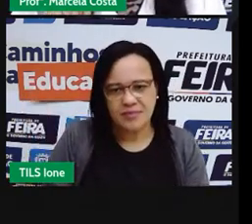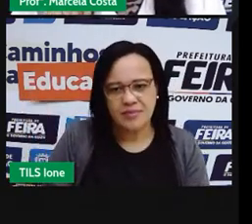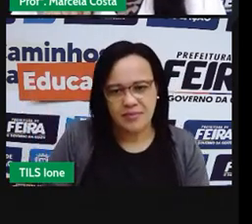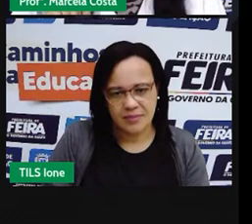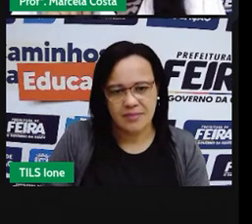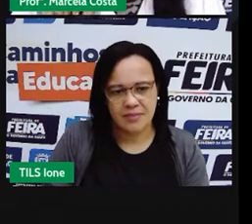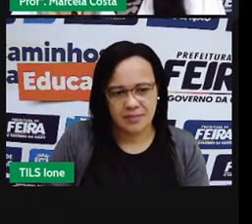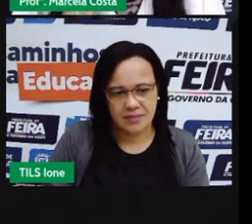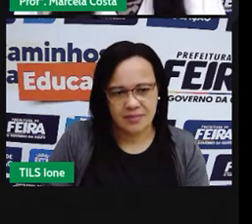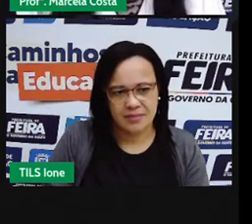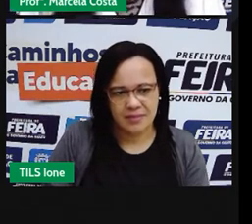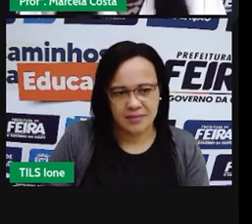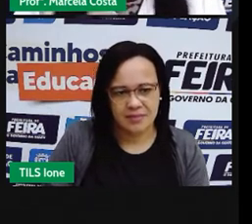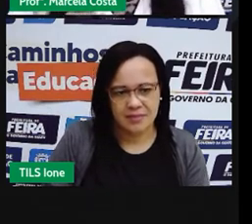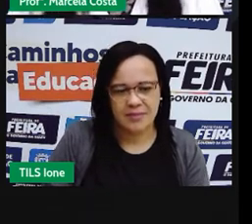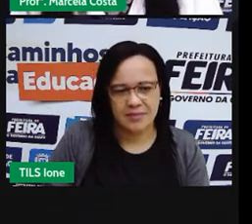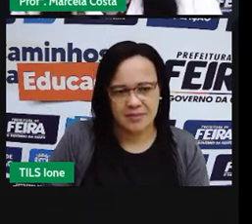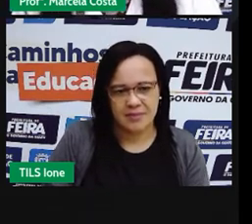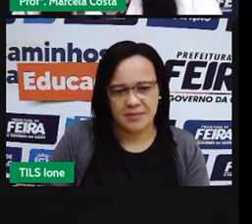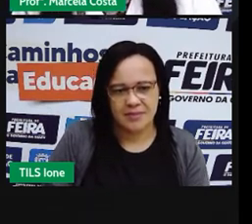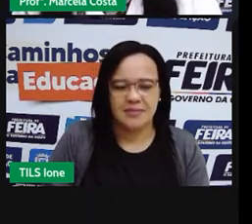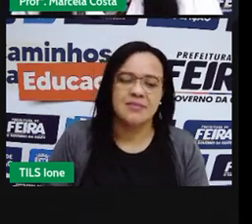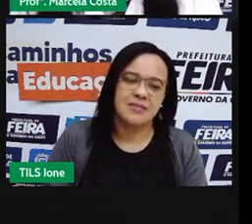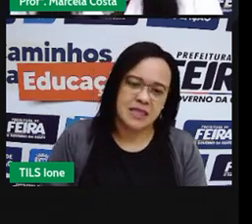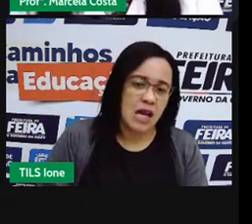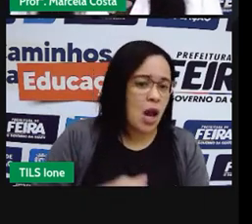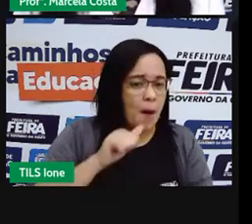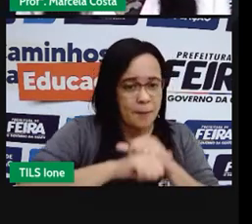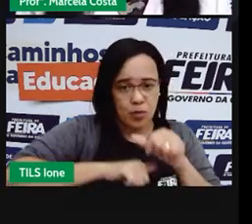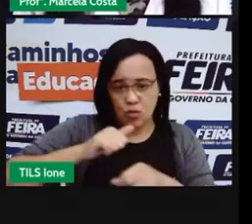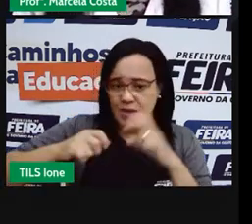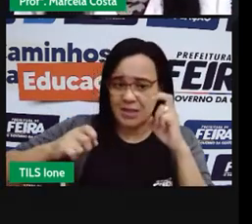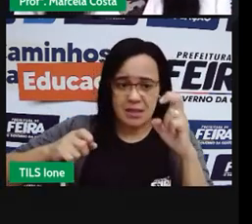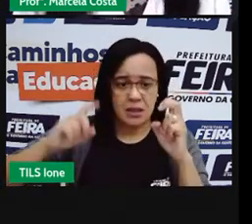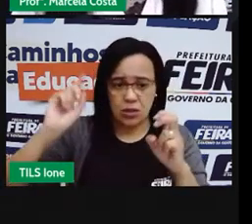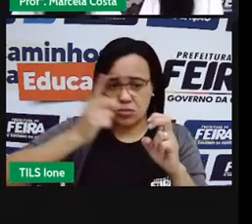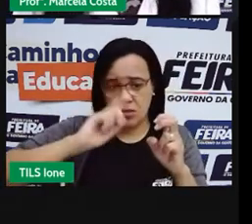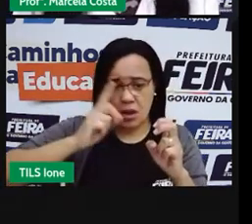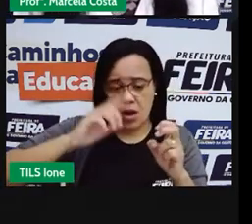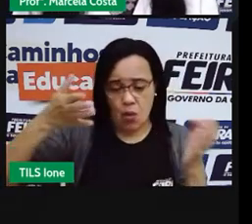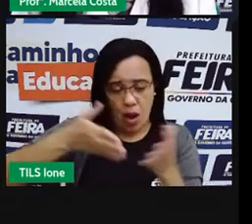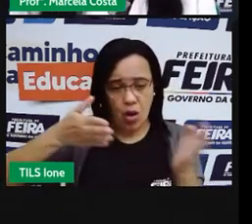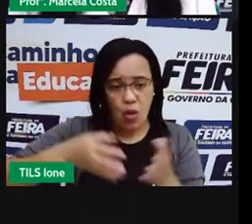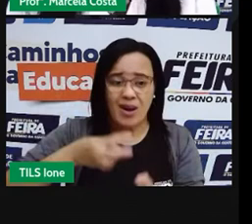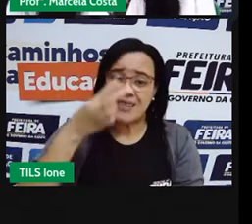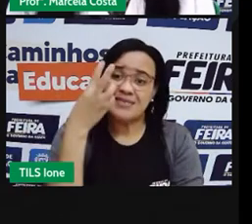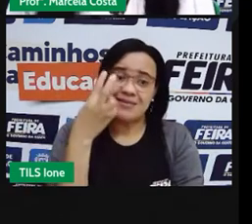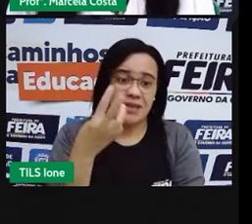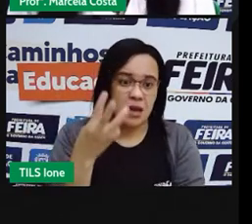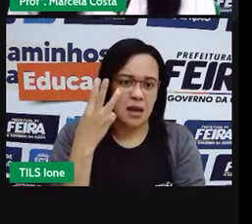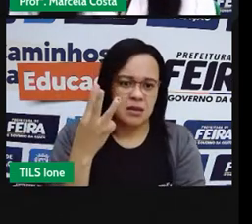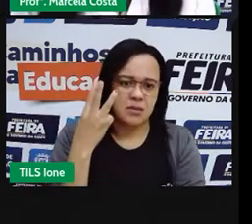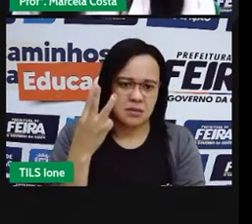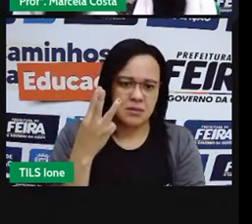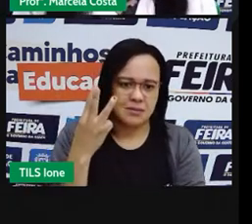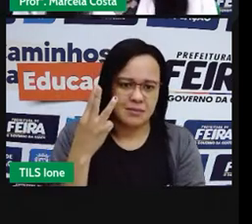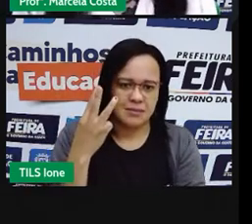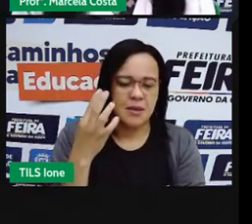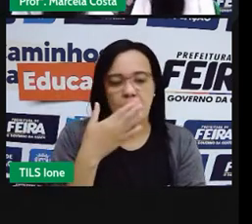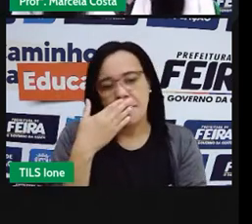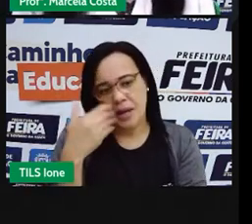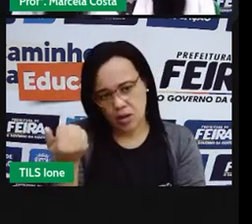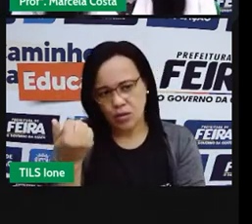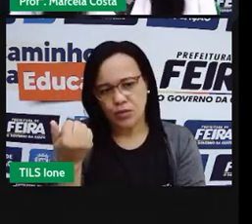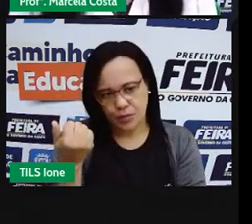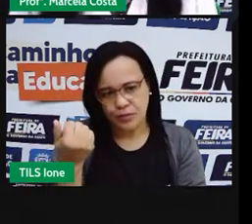Ele resolveu isso, eu vou usar três. Então, quando ele decide a comunidade, ele diminui um pouquinho. Toda a